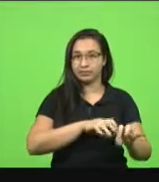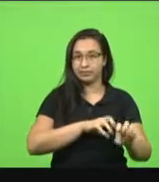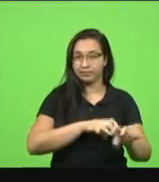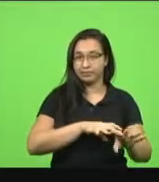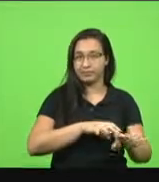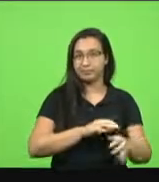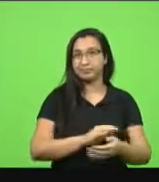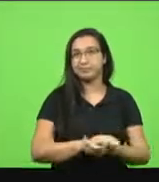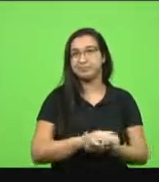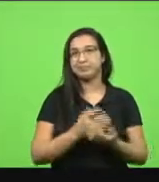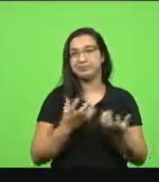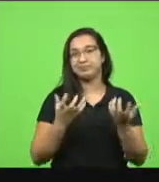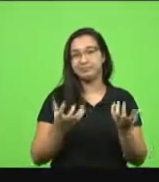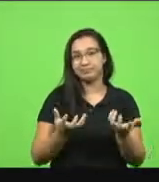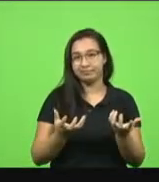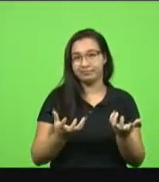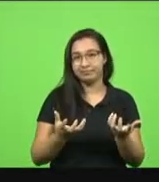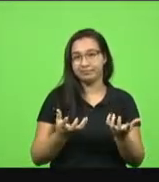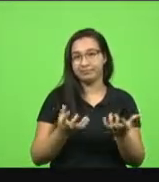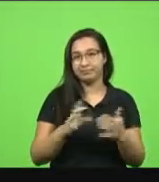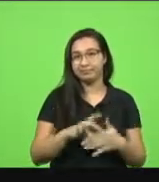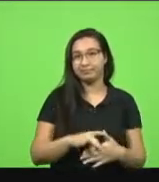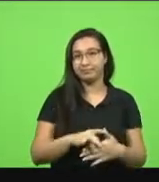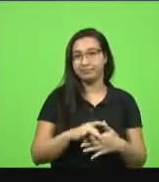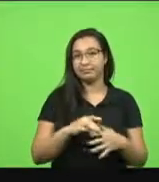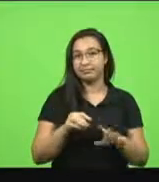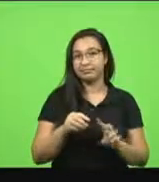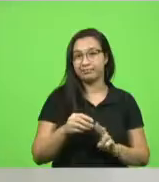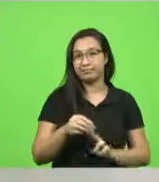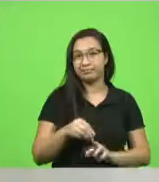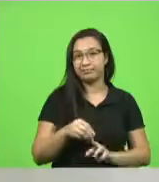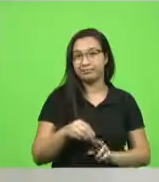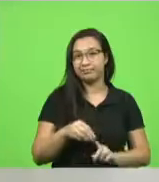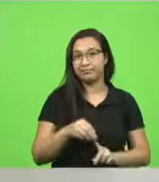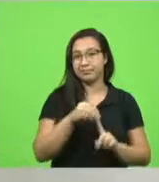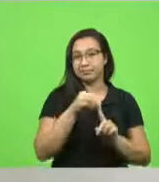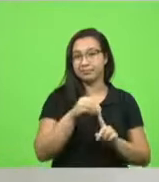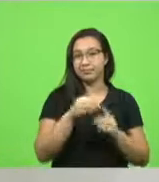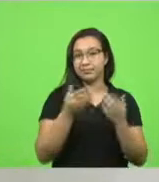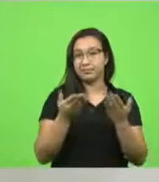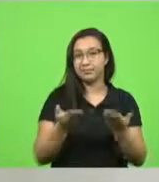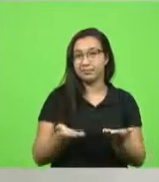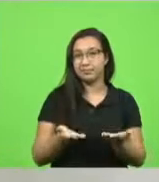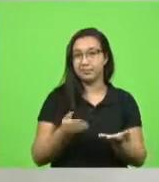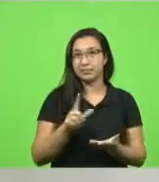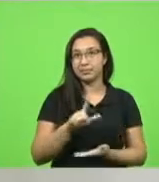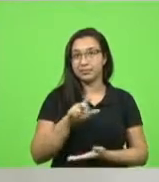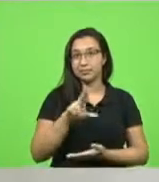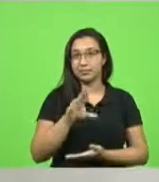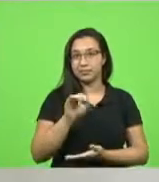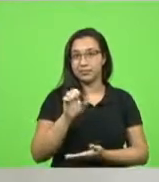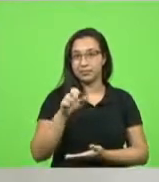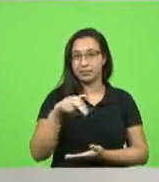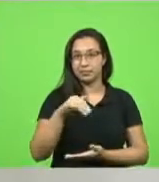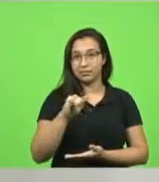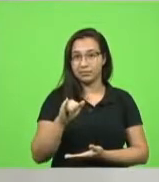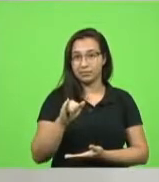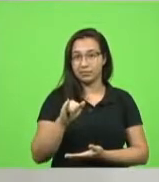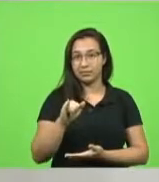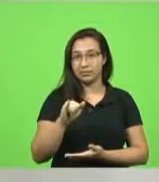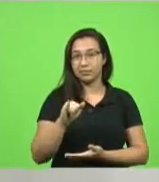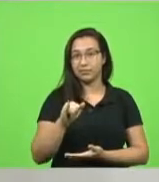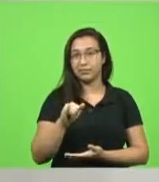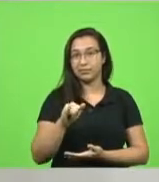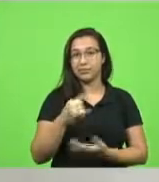quero ainda destacar o Luciene Magnus, que vem em seguida, representando os estudantes